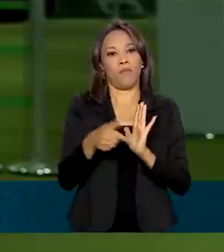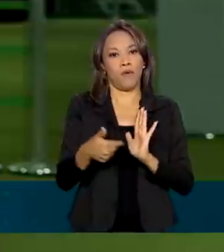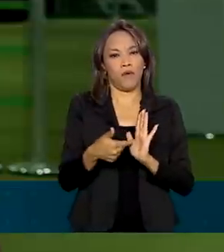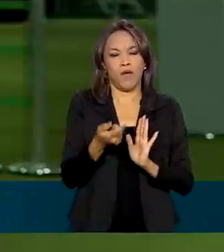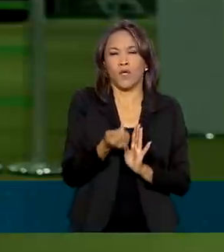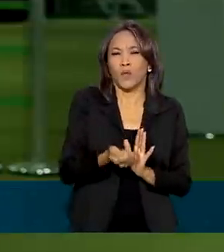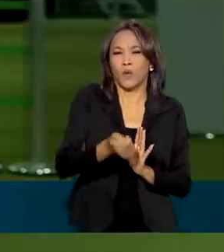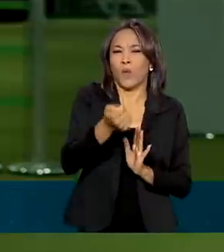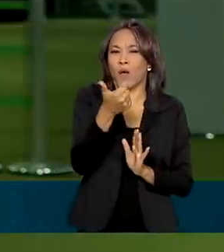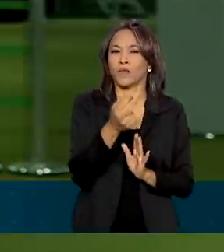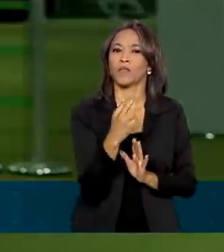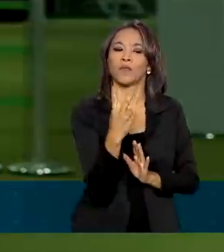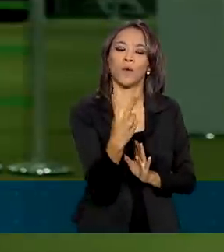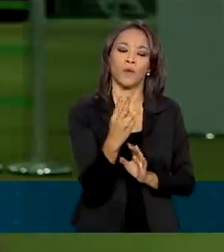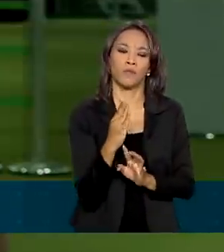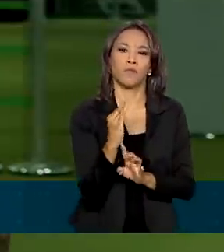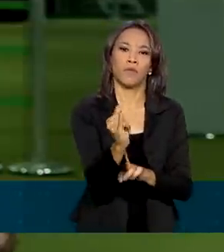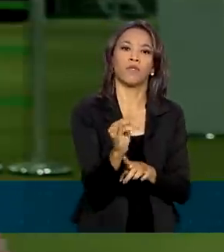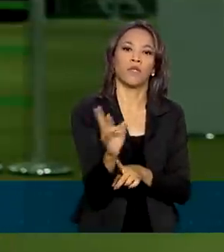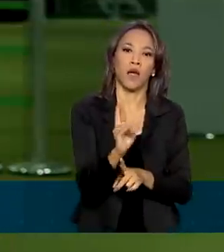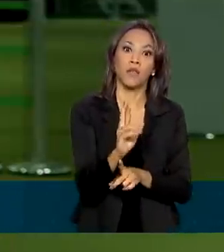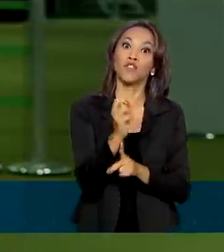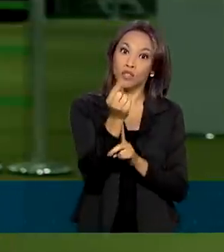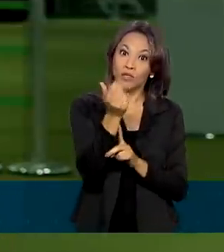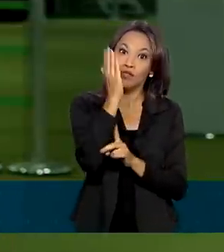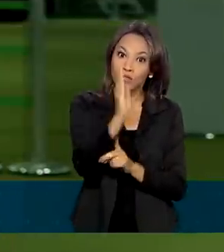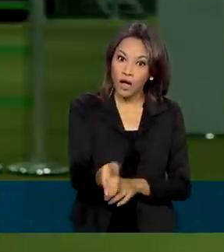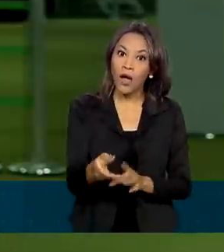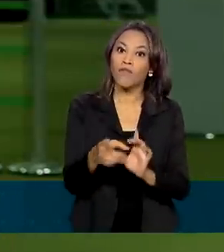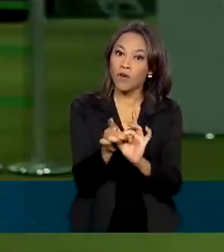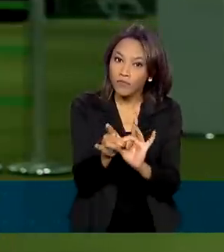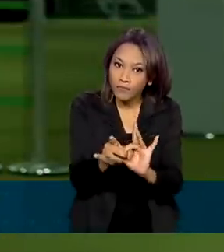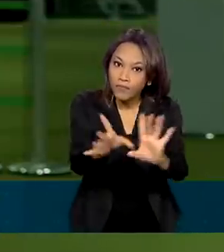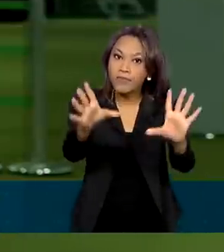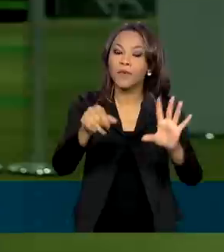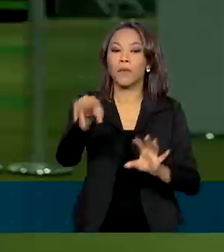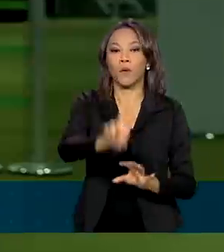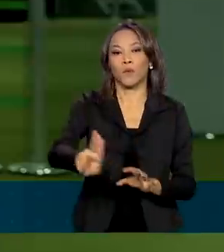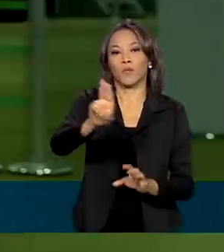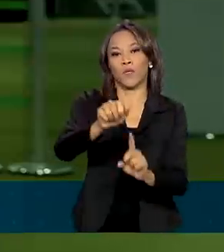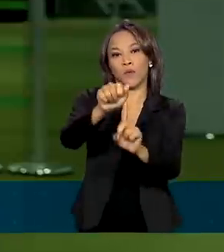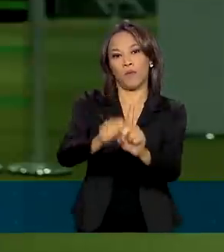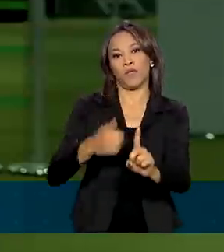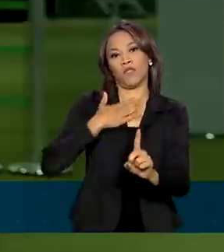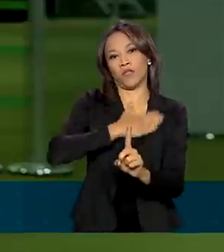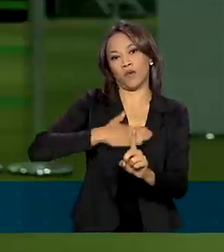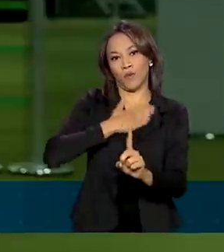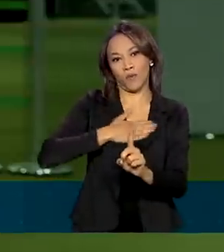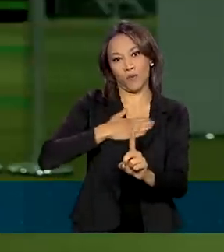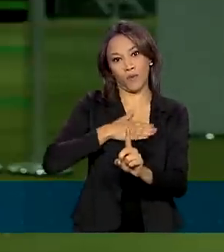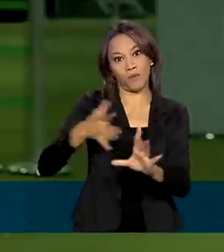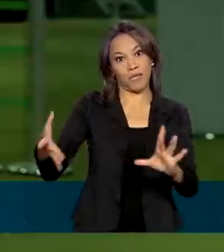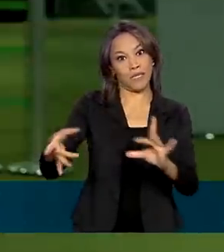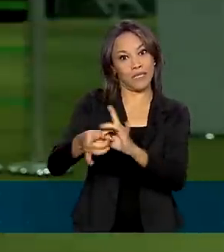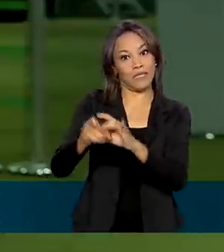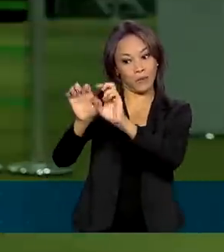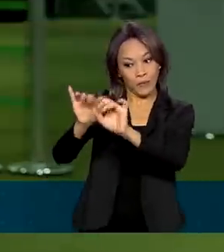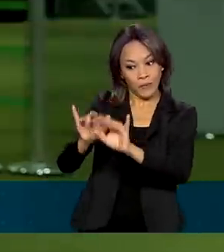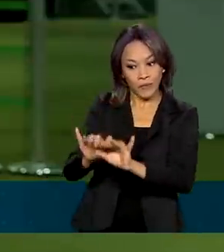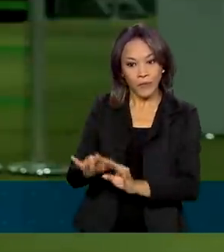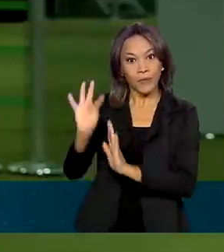de quase 2 bilhões de reais já foi liberado para uso em agosto com a publicação do texto. Mas ainda